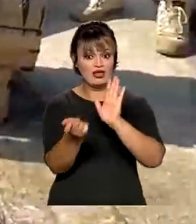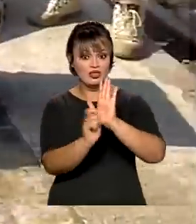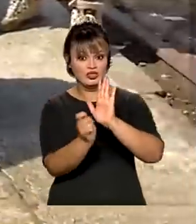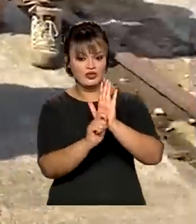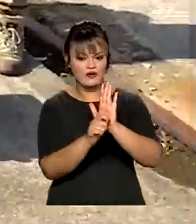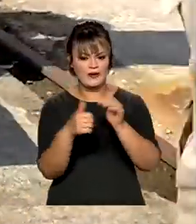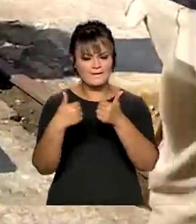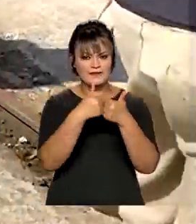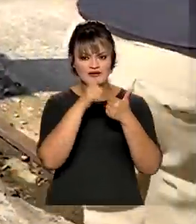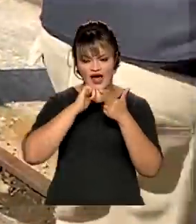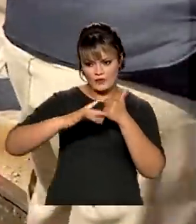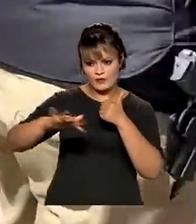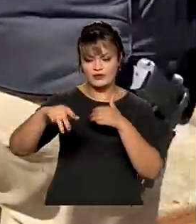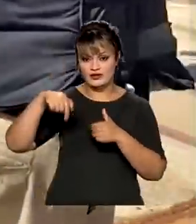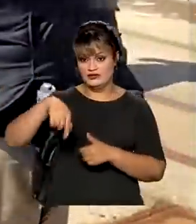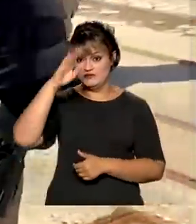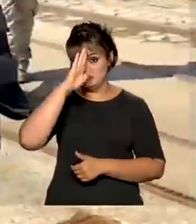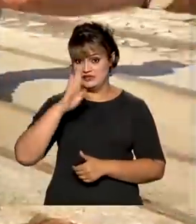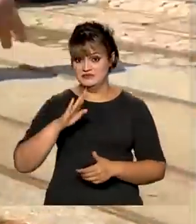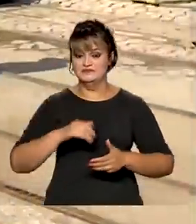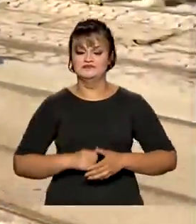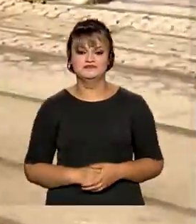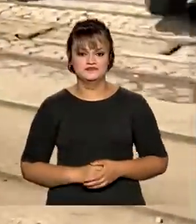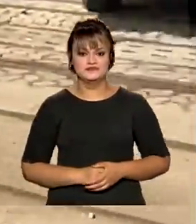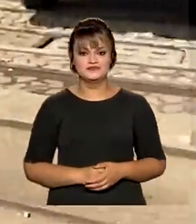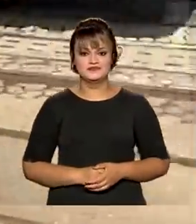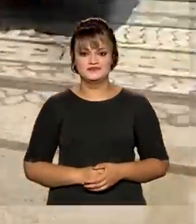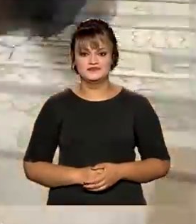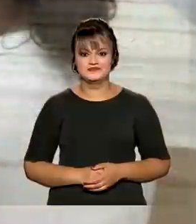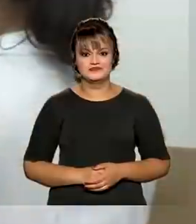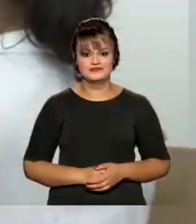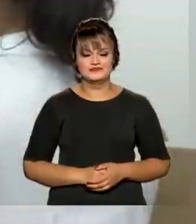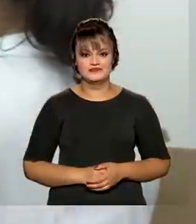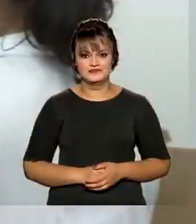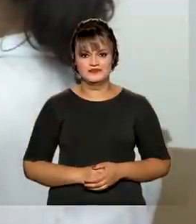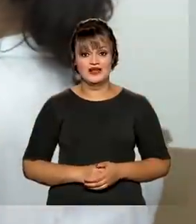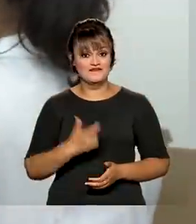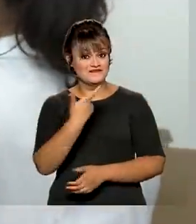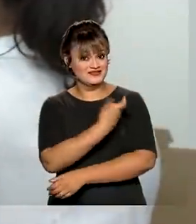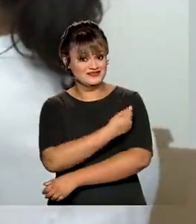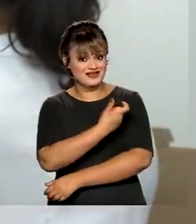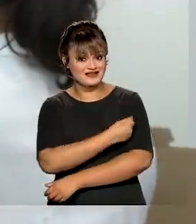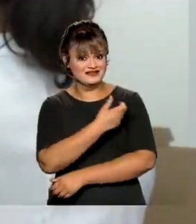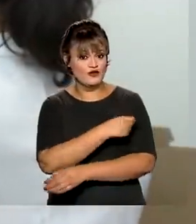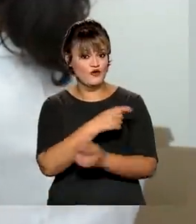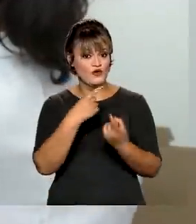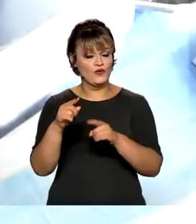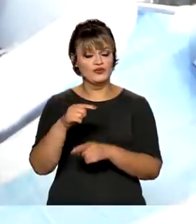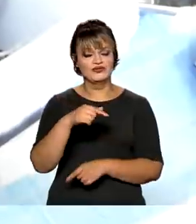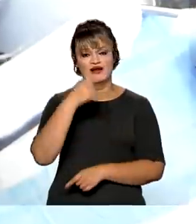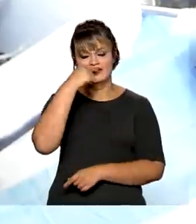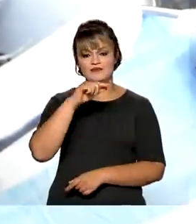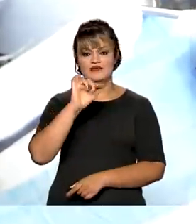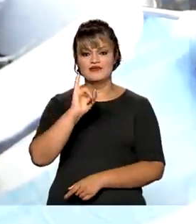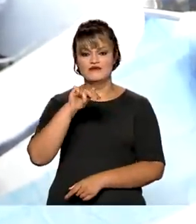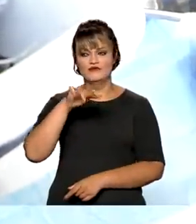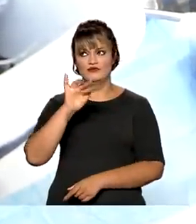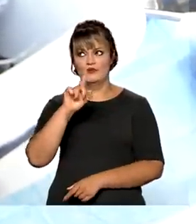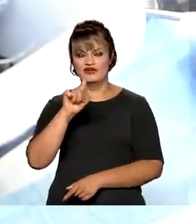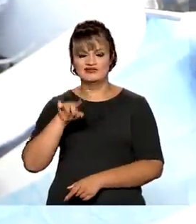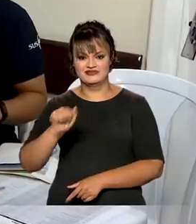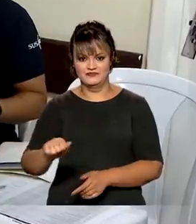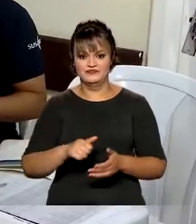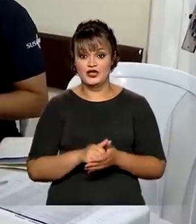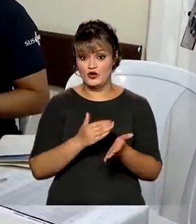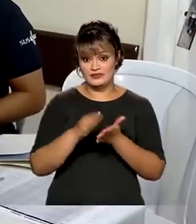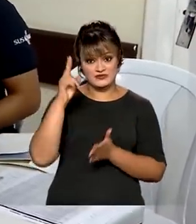drogas a 400 quilômetros da costa brasileira. Vacinação contra a influenza. A partir desta